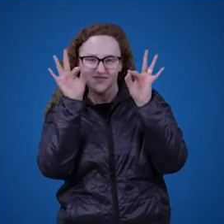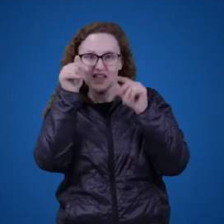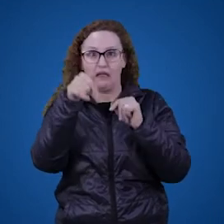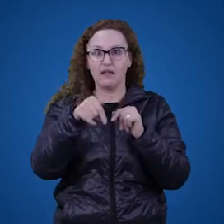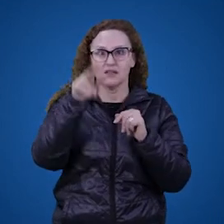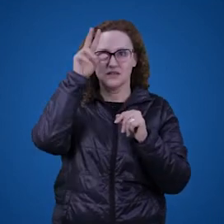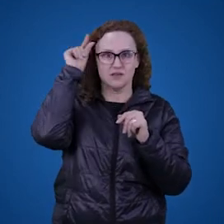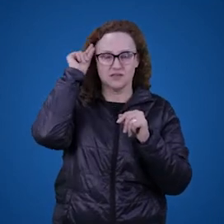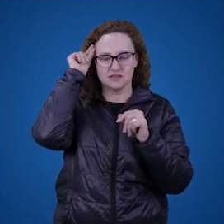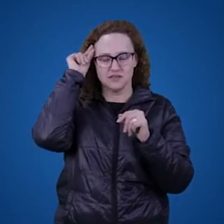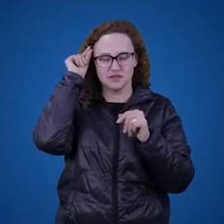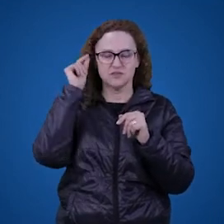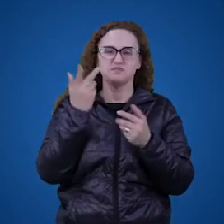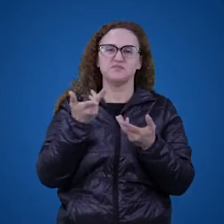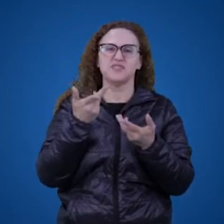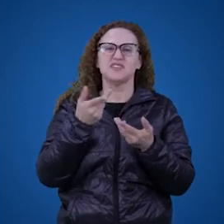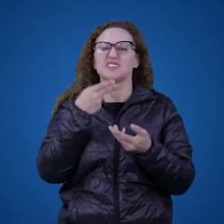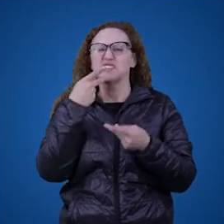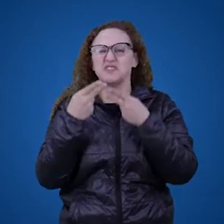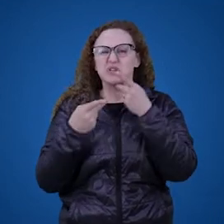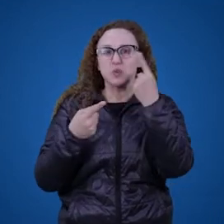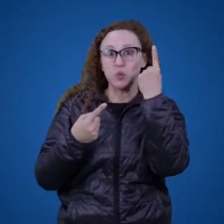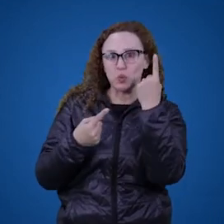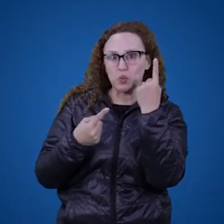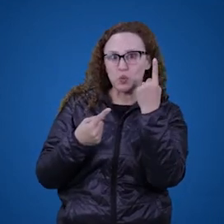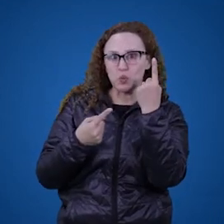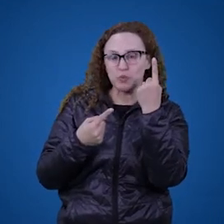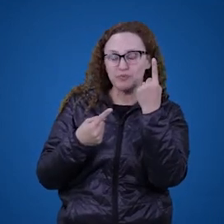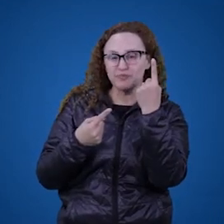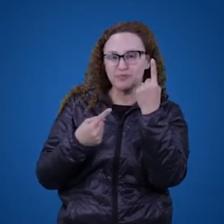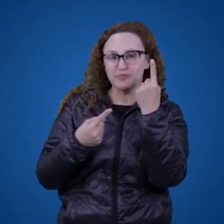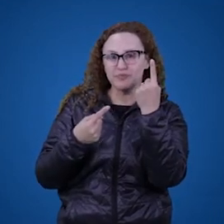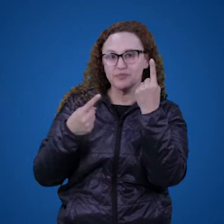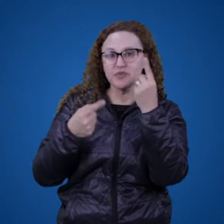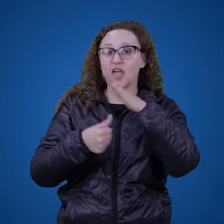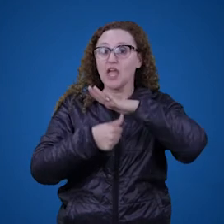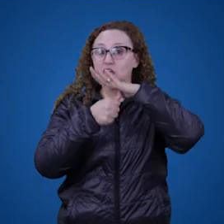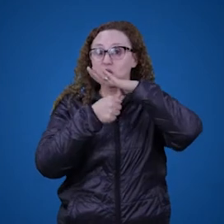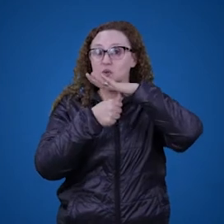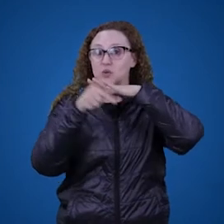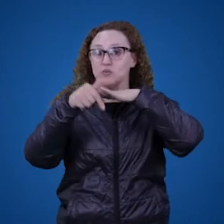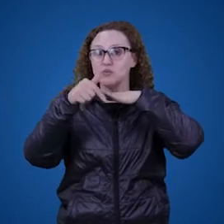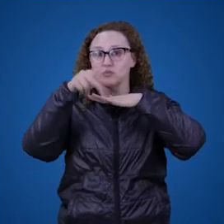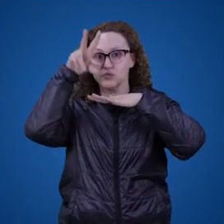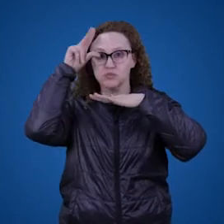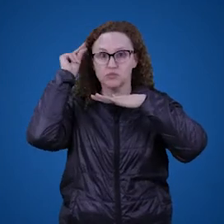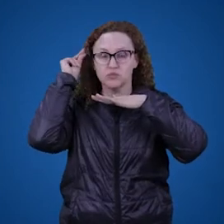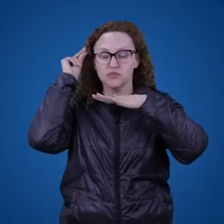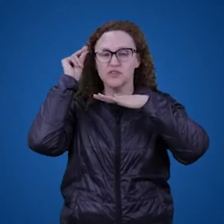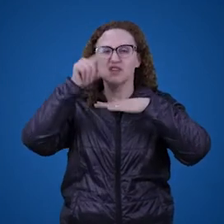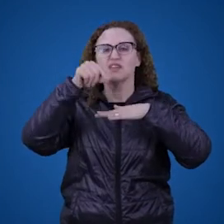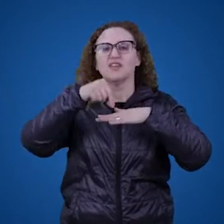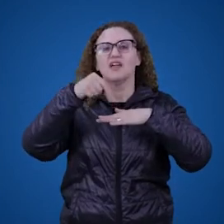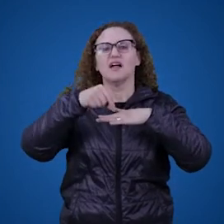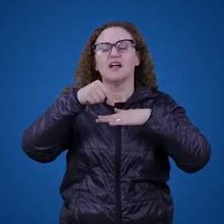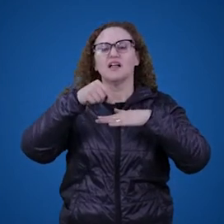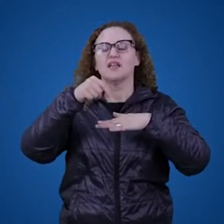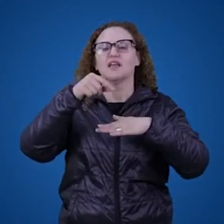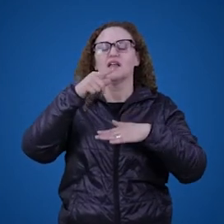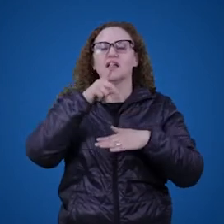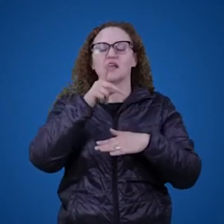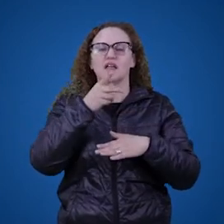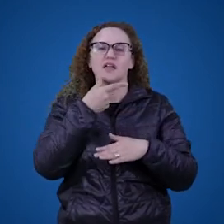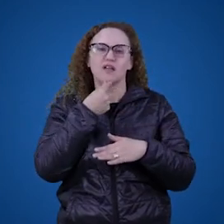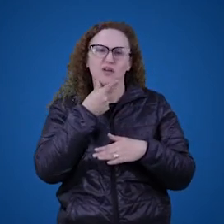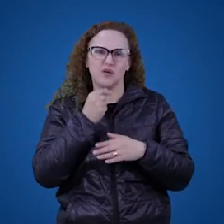está falando uma coisa como existe um, e no máximo um reitor da Unicentro atualmente, e seja lá quem for esse reitor,